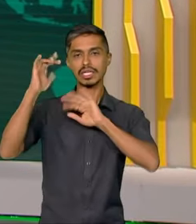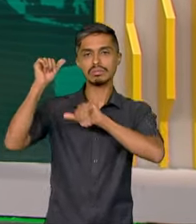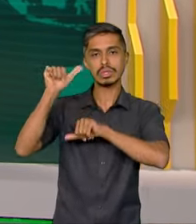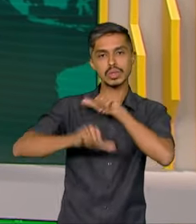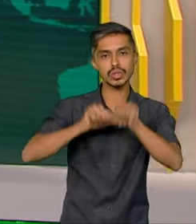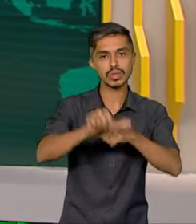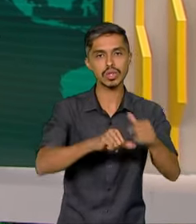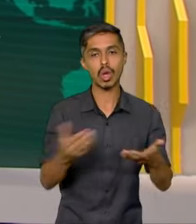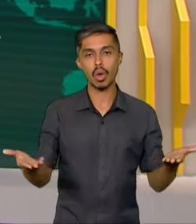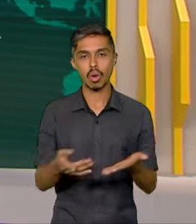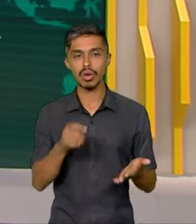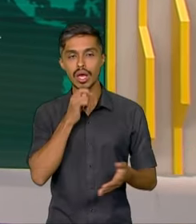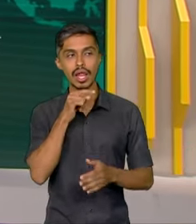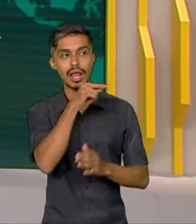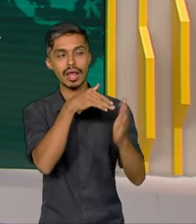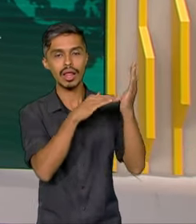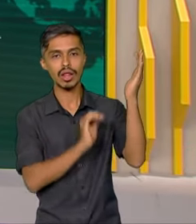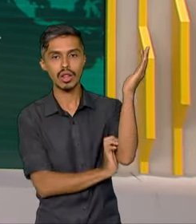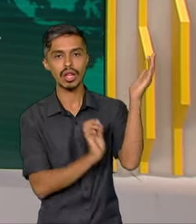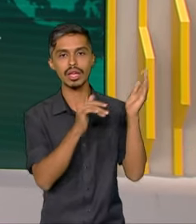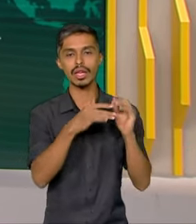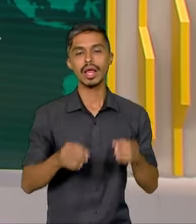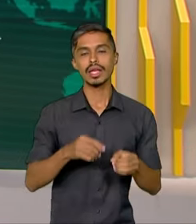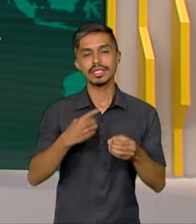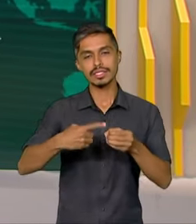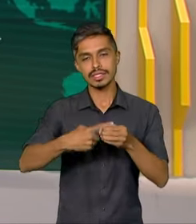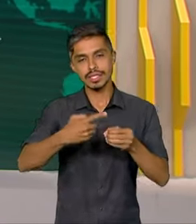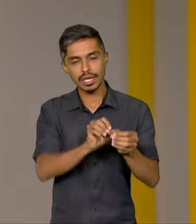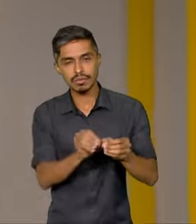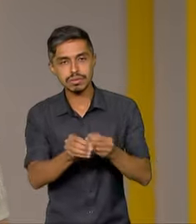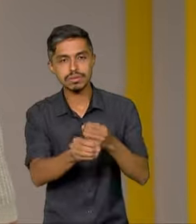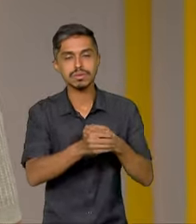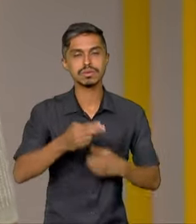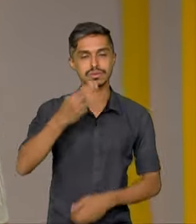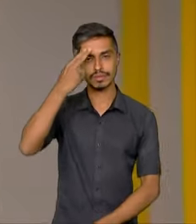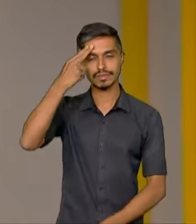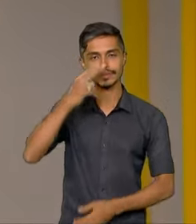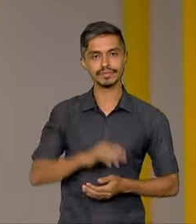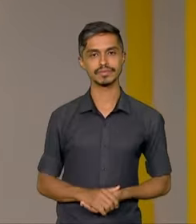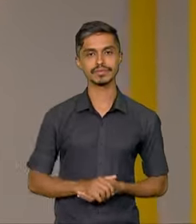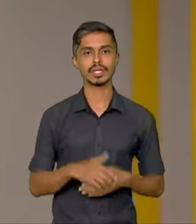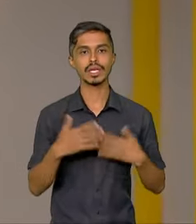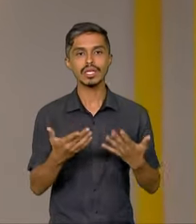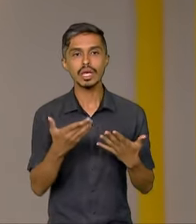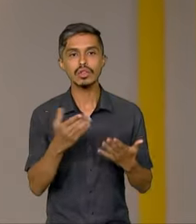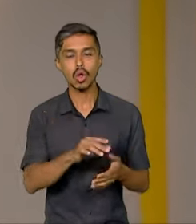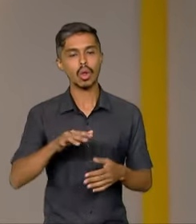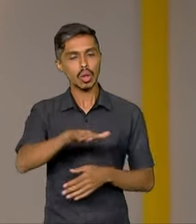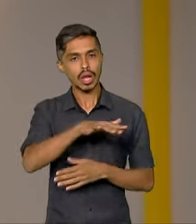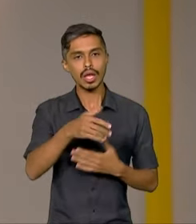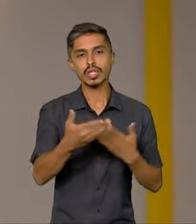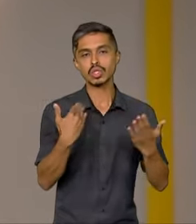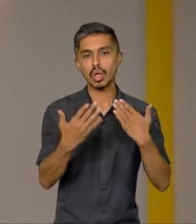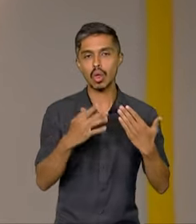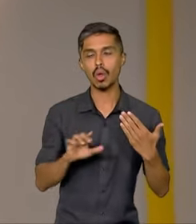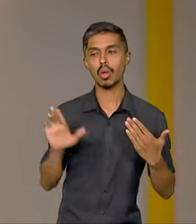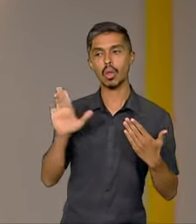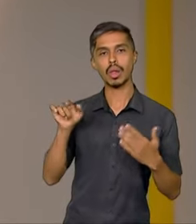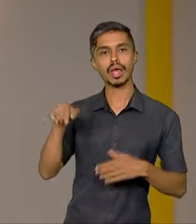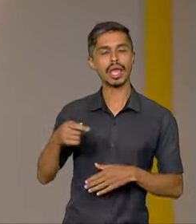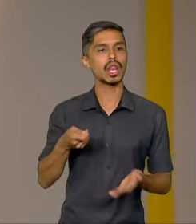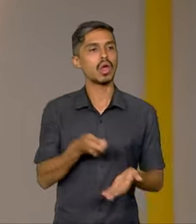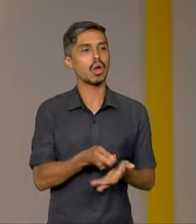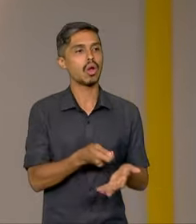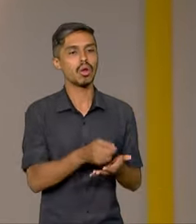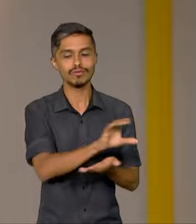Climáticas, hoje em Dubai, nos Emirados Árabes Unidos. Durante o discurso na cúpula, o presidente Lula cobrou o